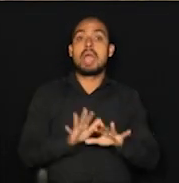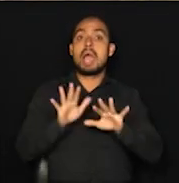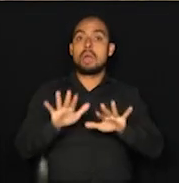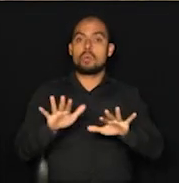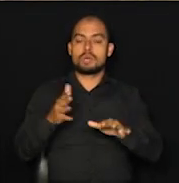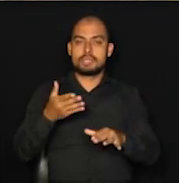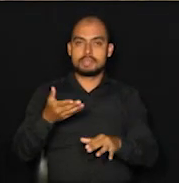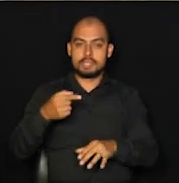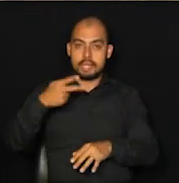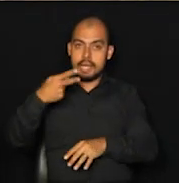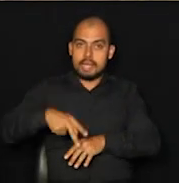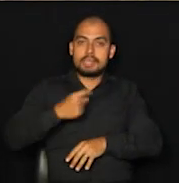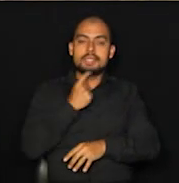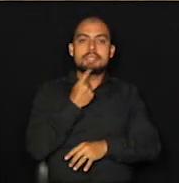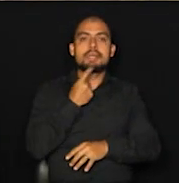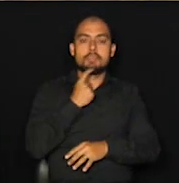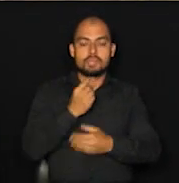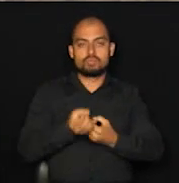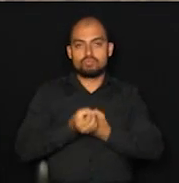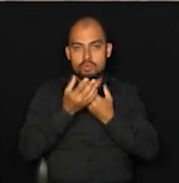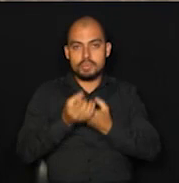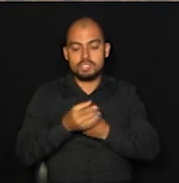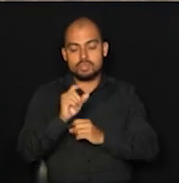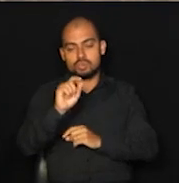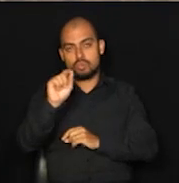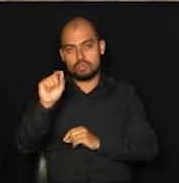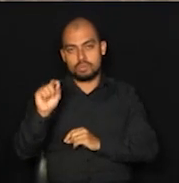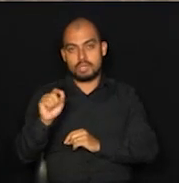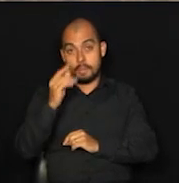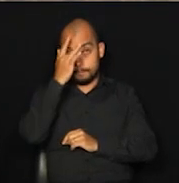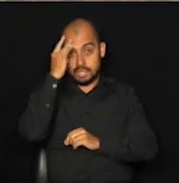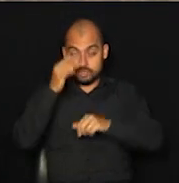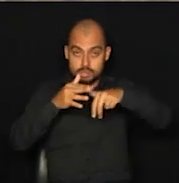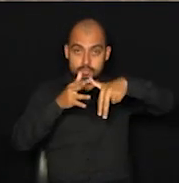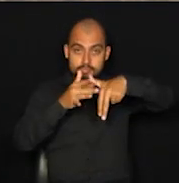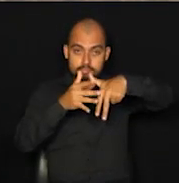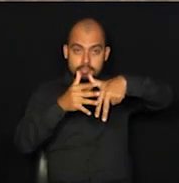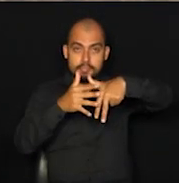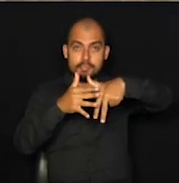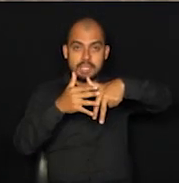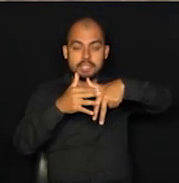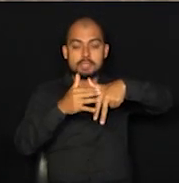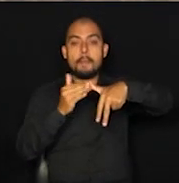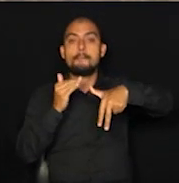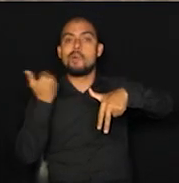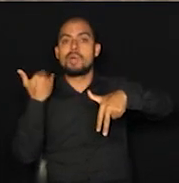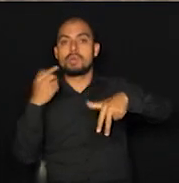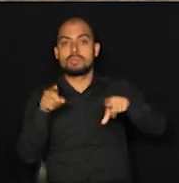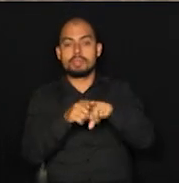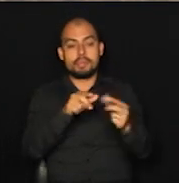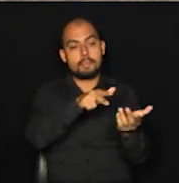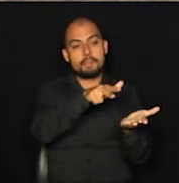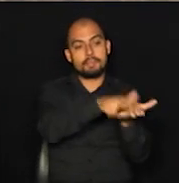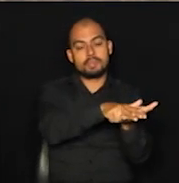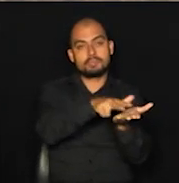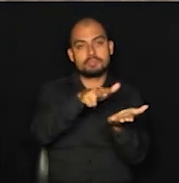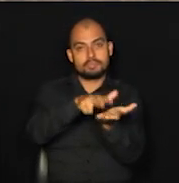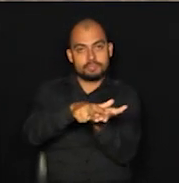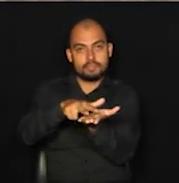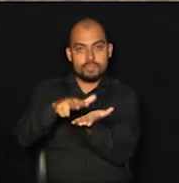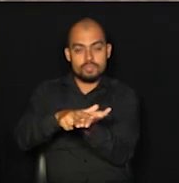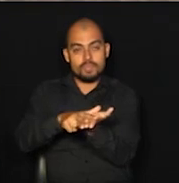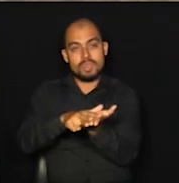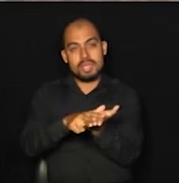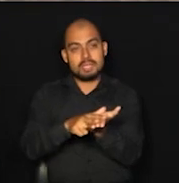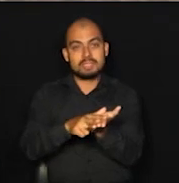cidade de Campinas que eu citei, que veio informação, é que os dados de pacientes internados e óbitos são parciais devido à